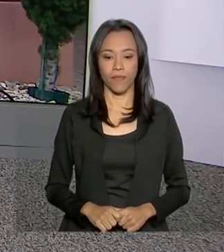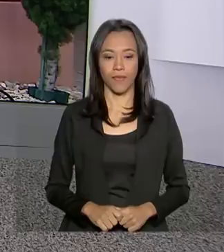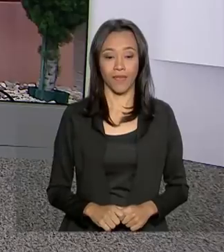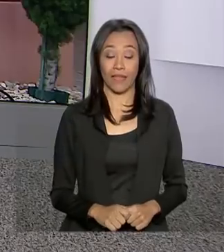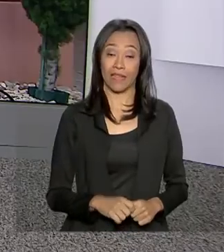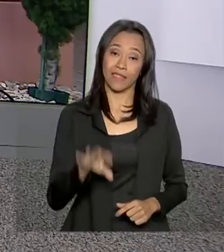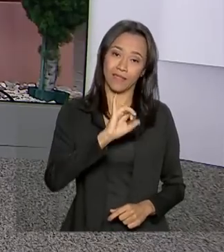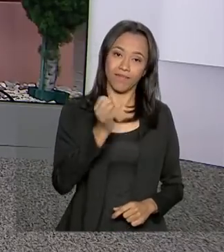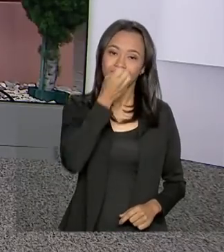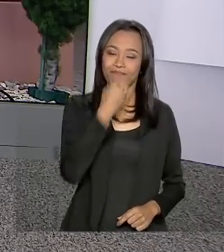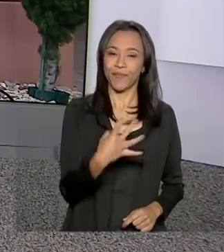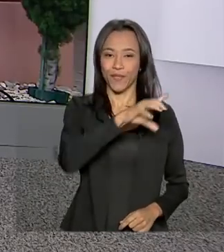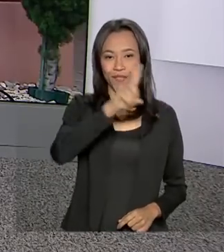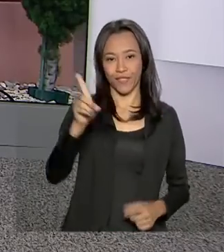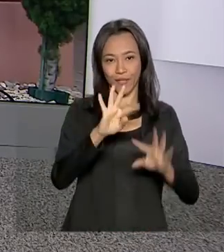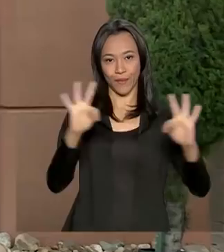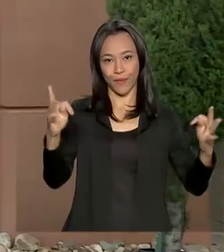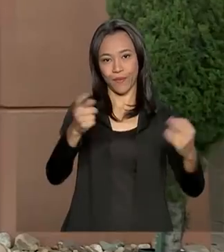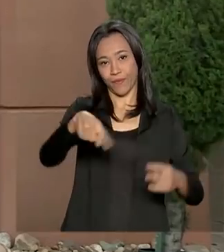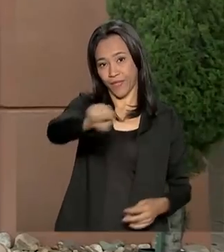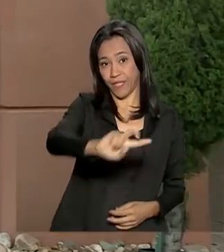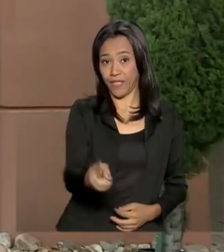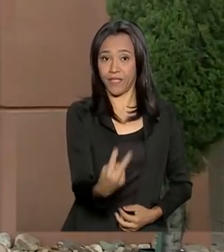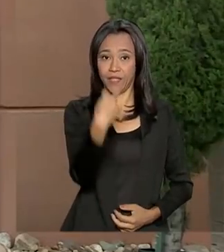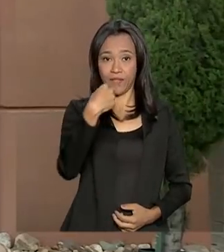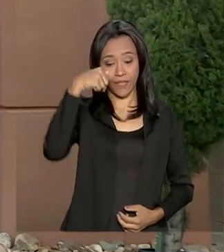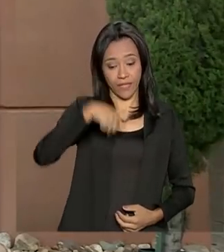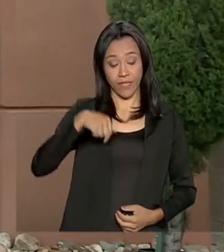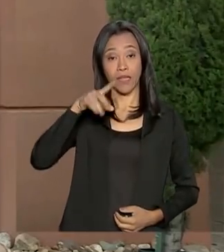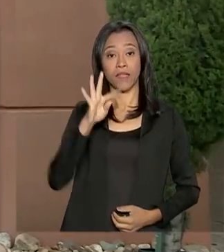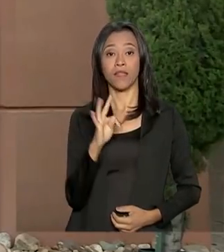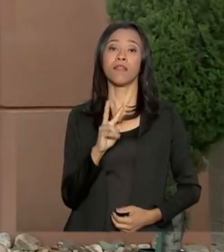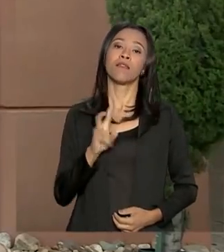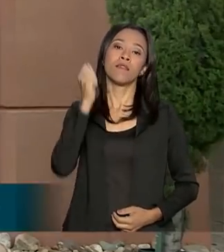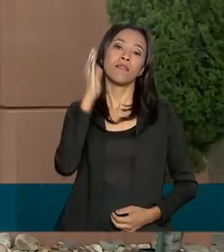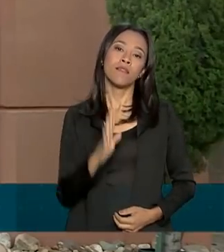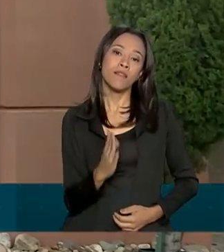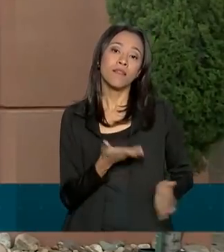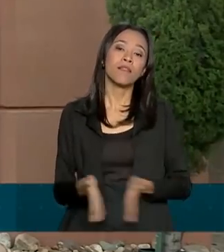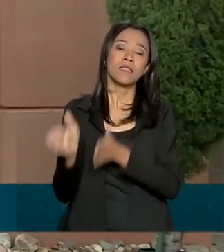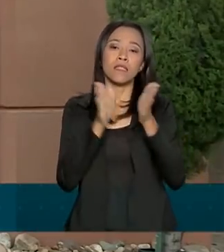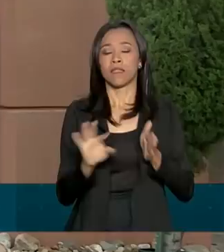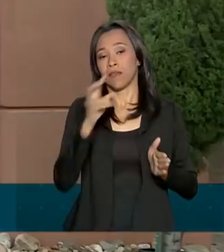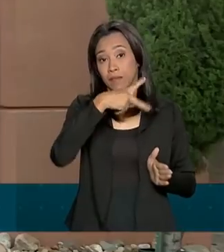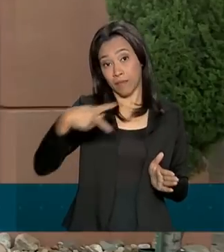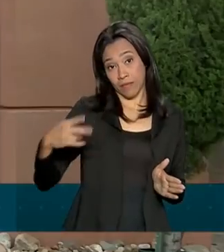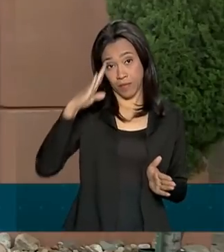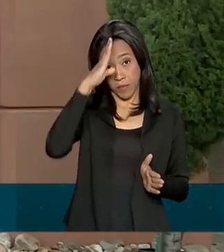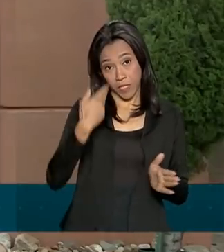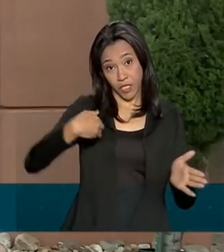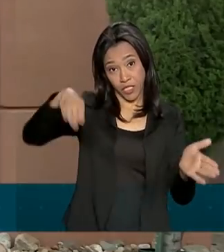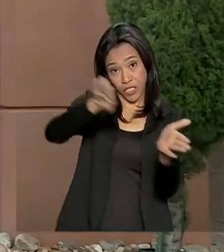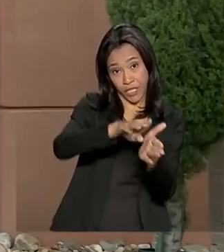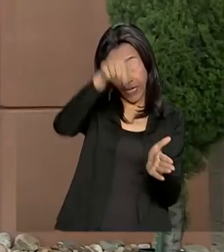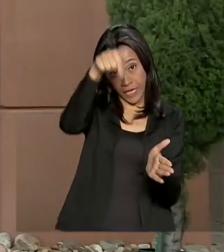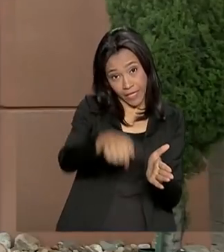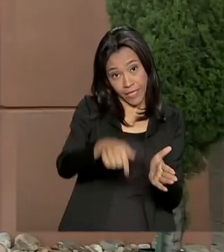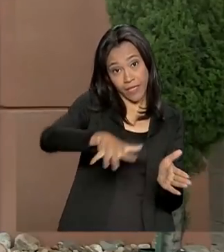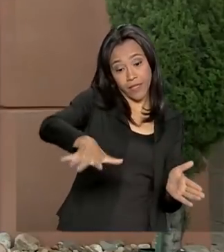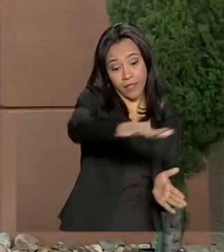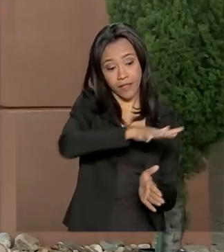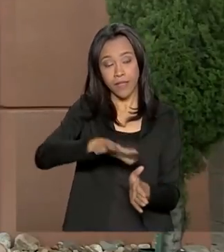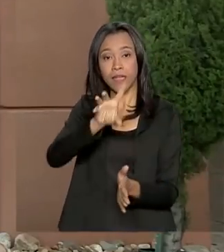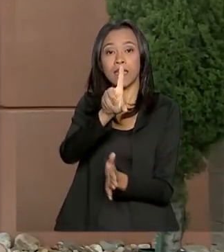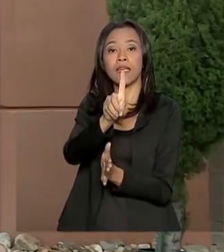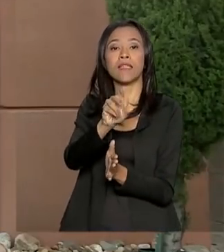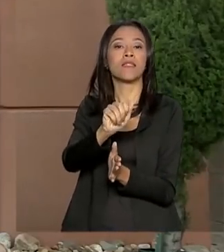Olá, Carla, bom dia. Bom dia a todos que nos acompanham aqui na TV Brasil. O presidente Jair Bolsonaro chega aqui a Dallas às 9 horas